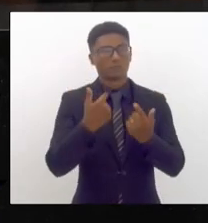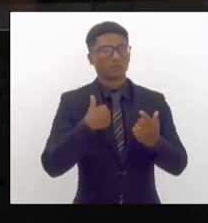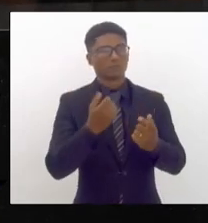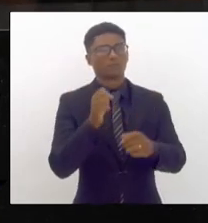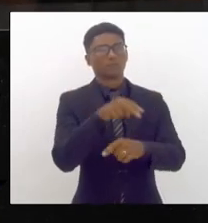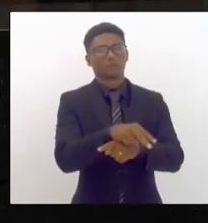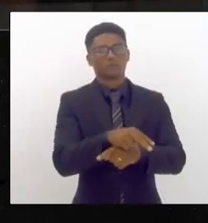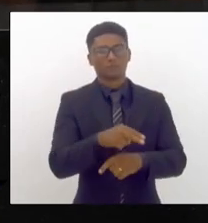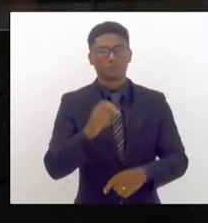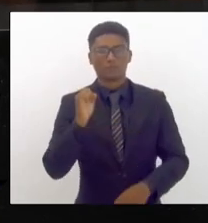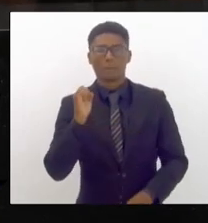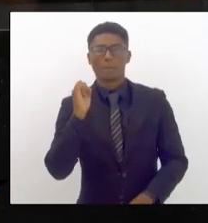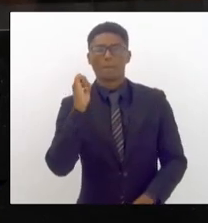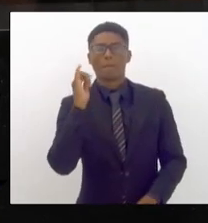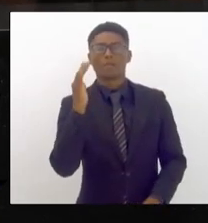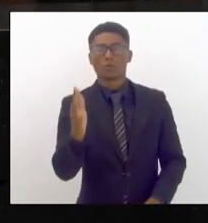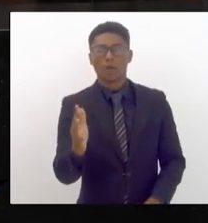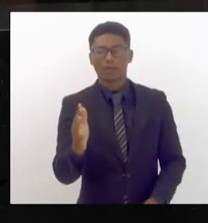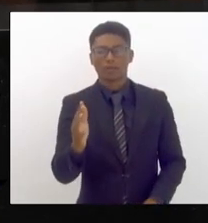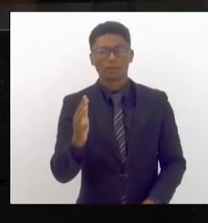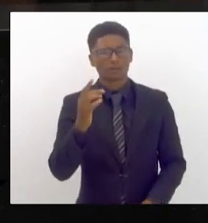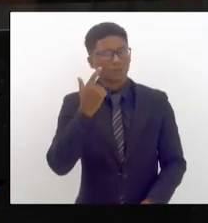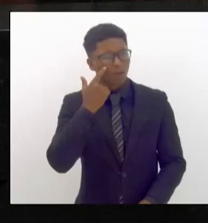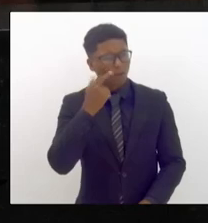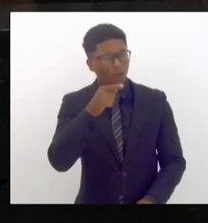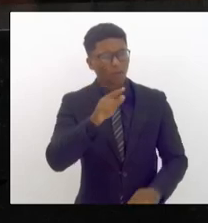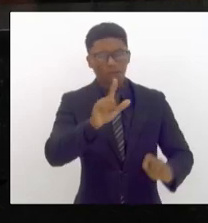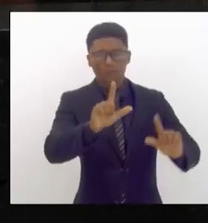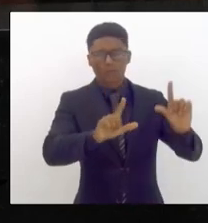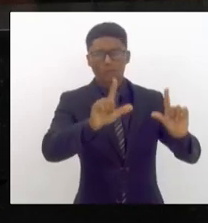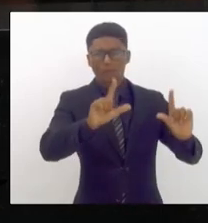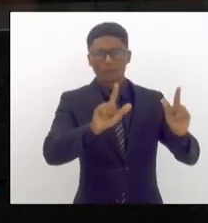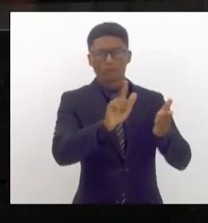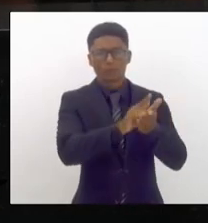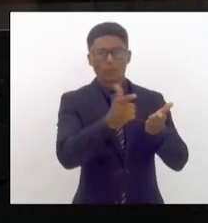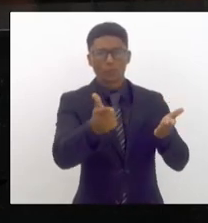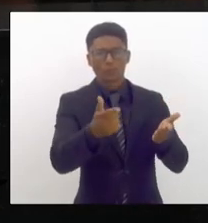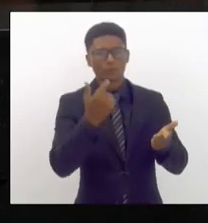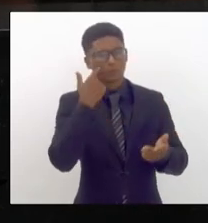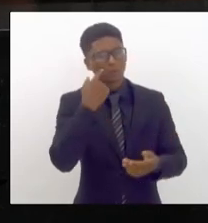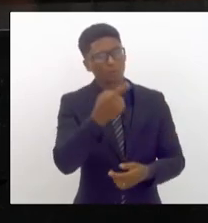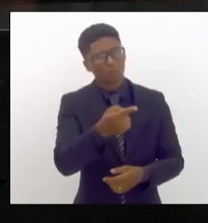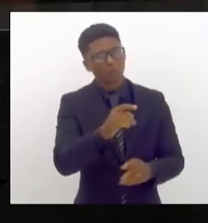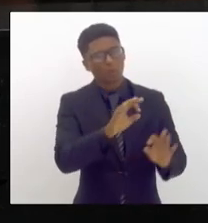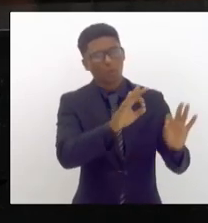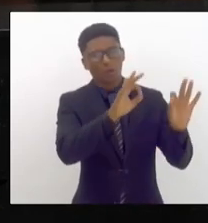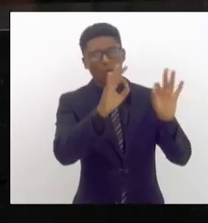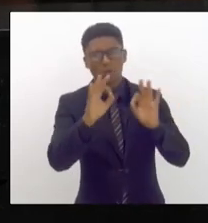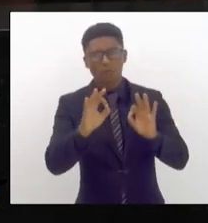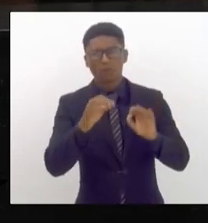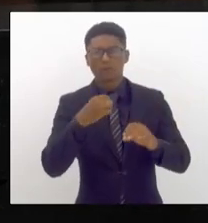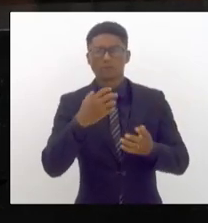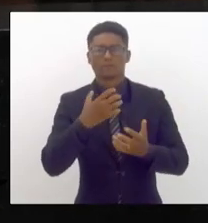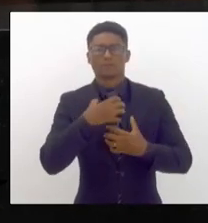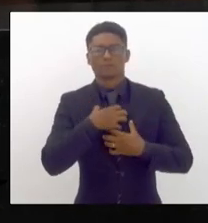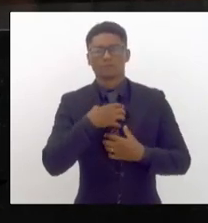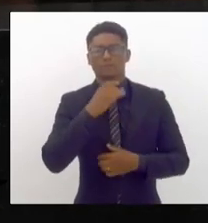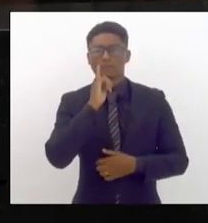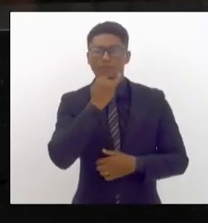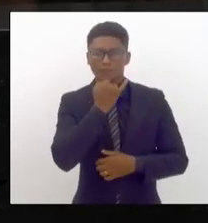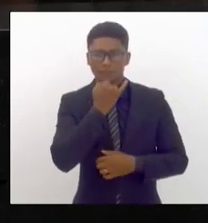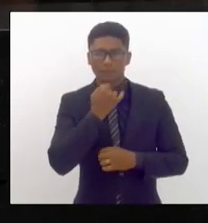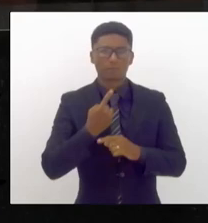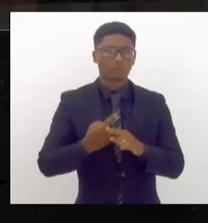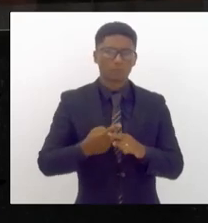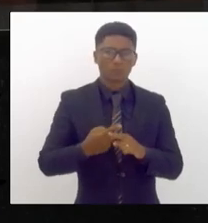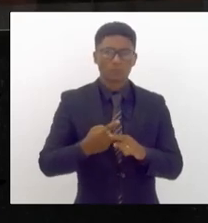madrugada vendo os noticiários eu eu fiquei muito triste com o que